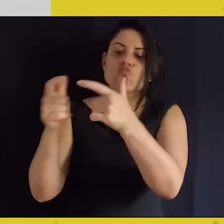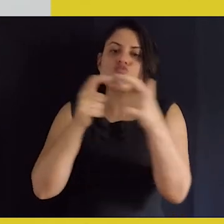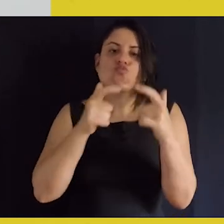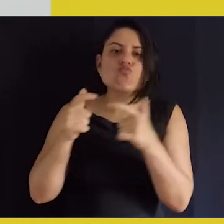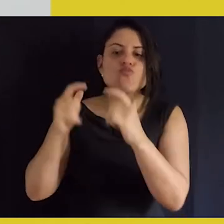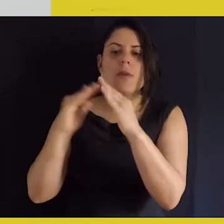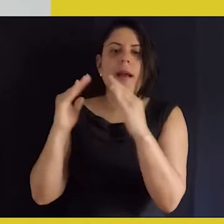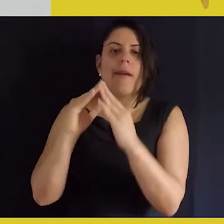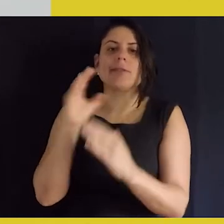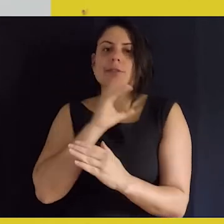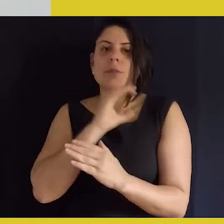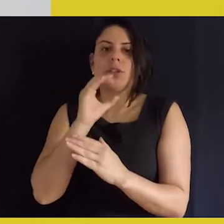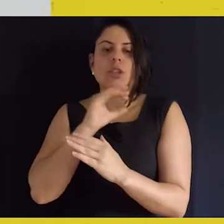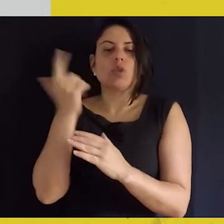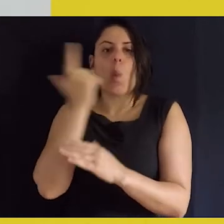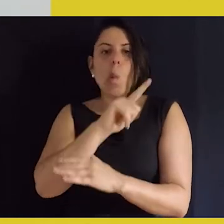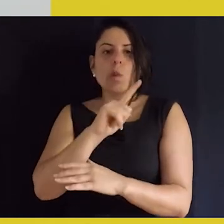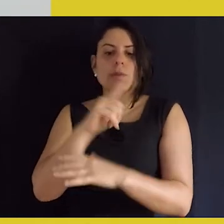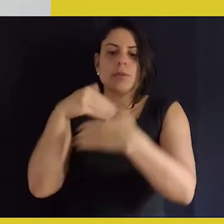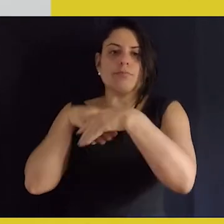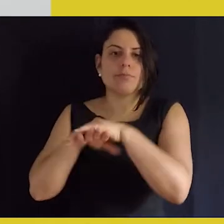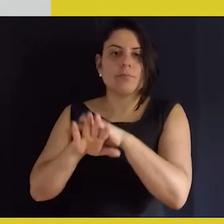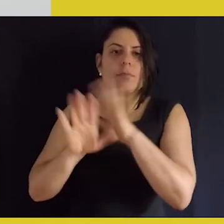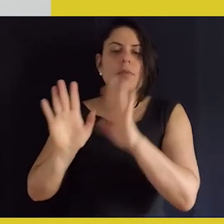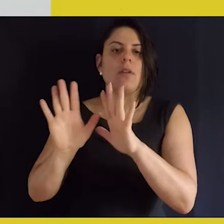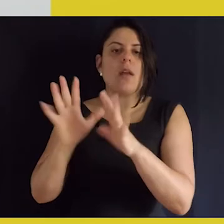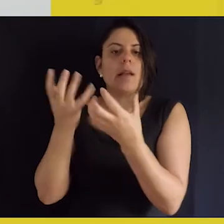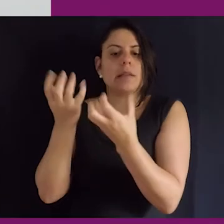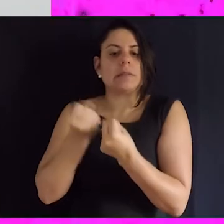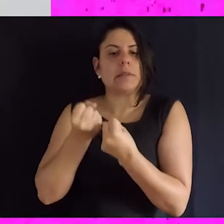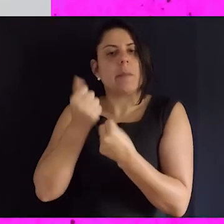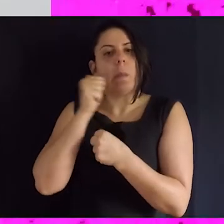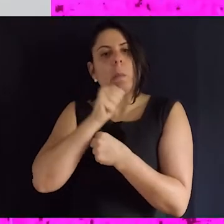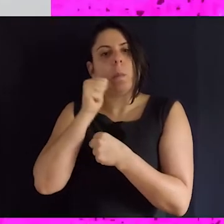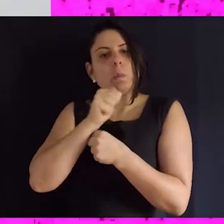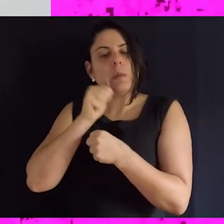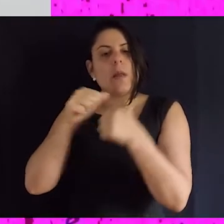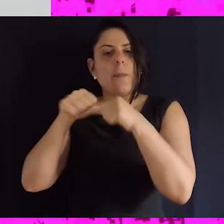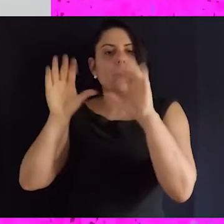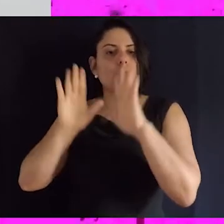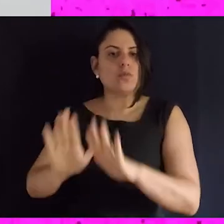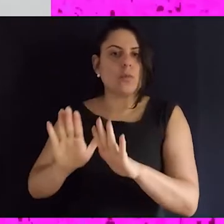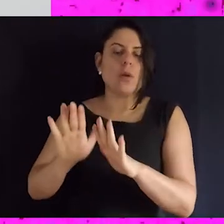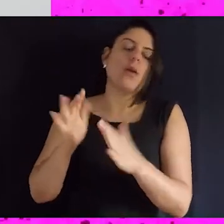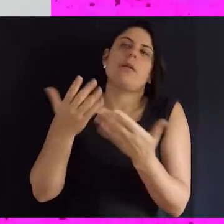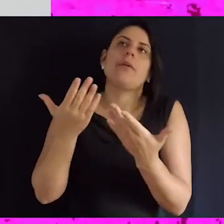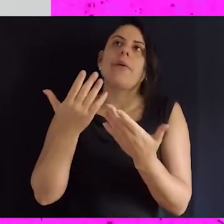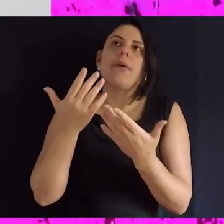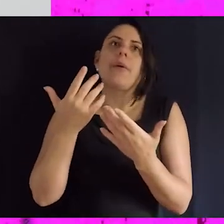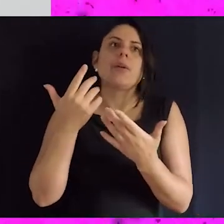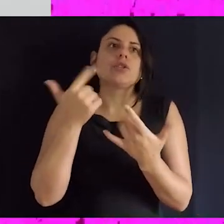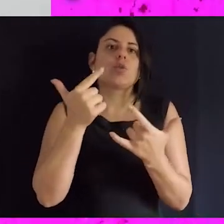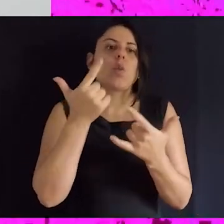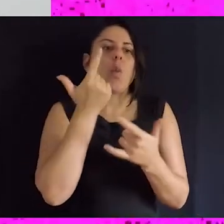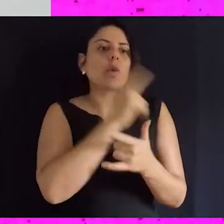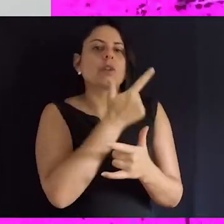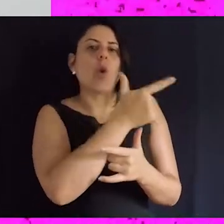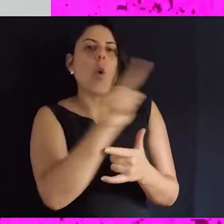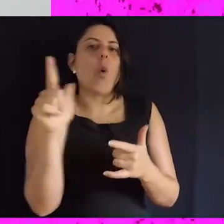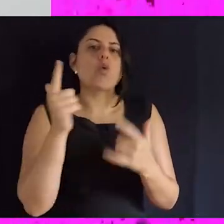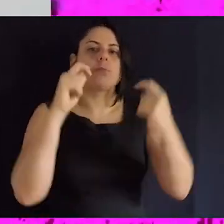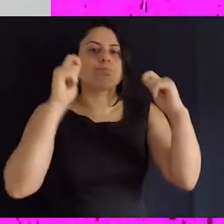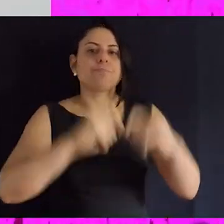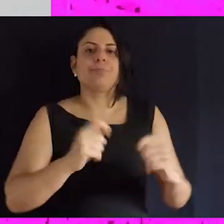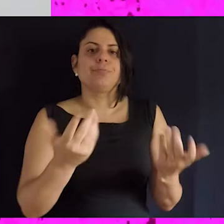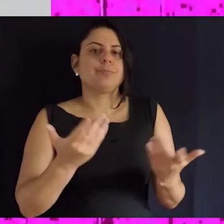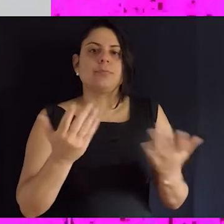abrigamento. Então, em casos de emergência, onde não há outro